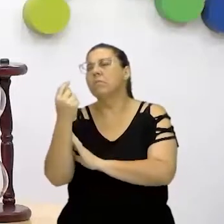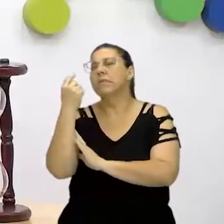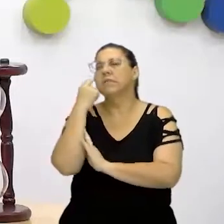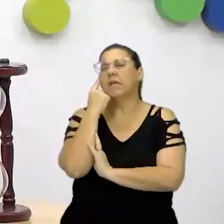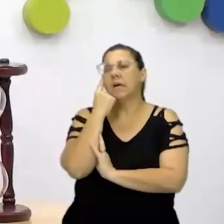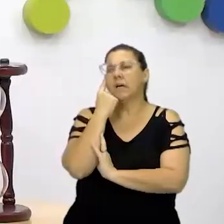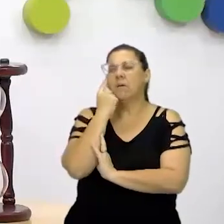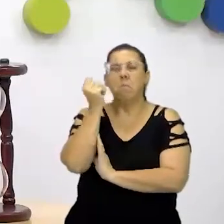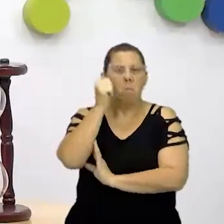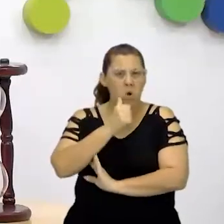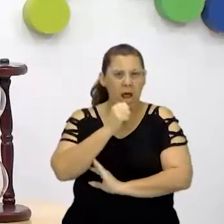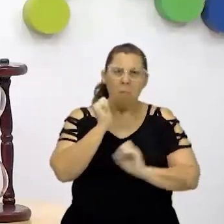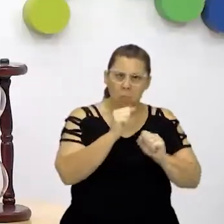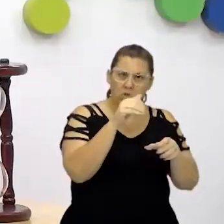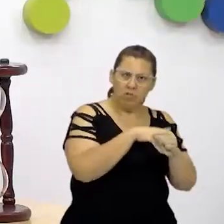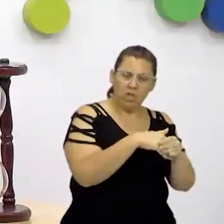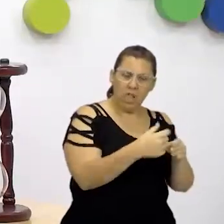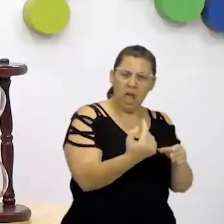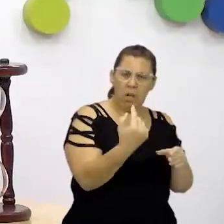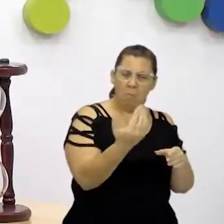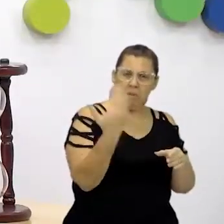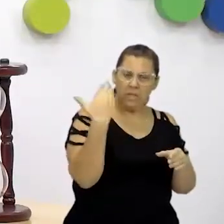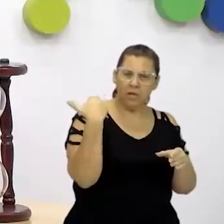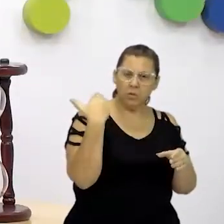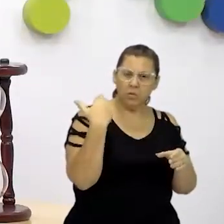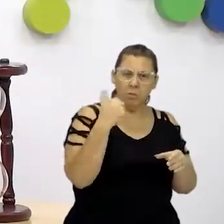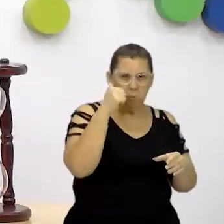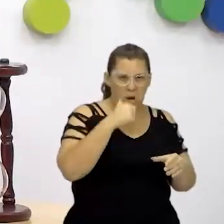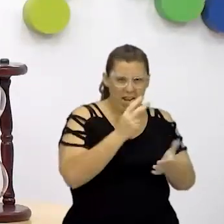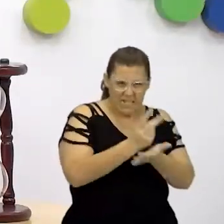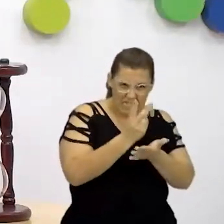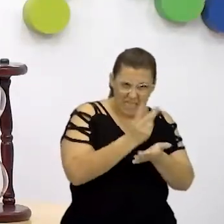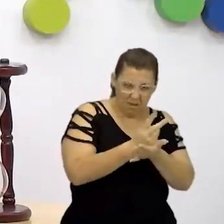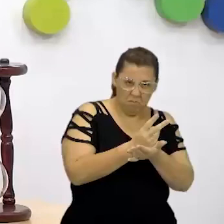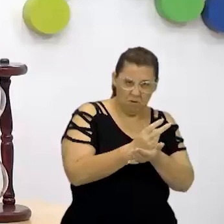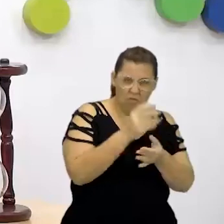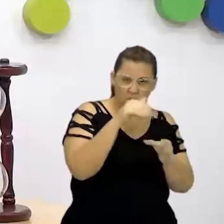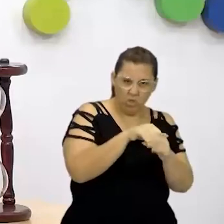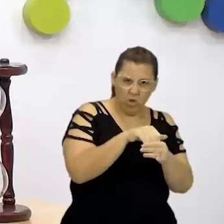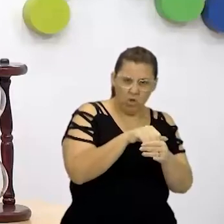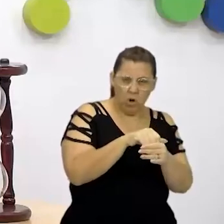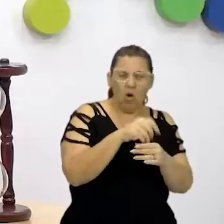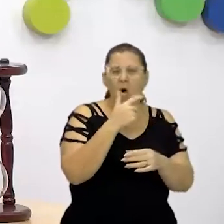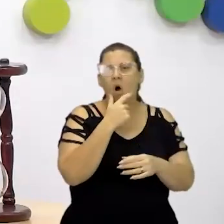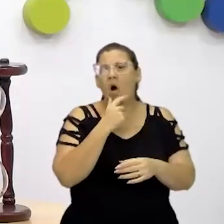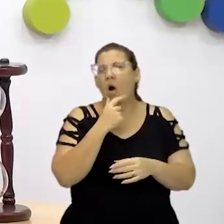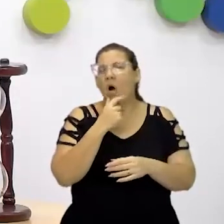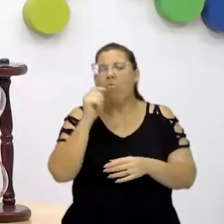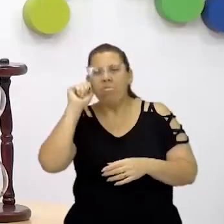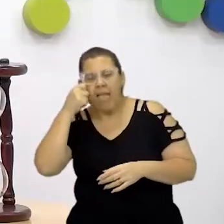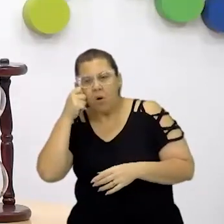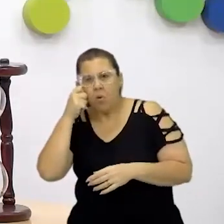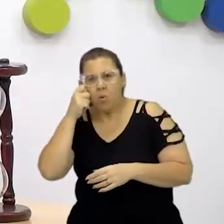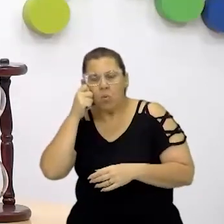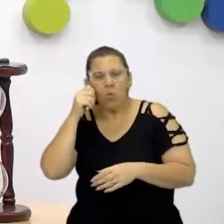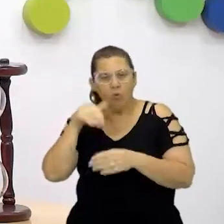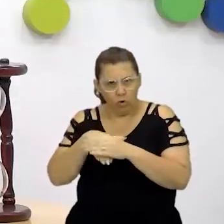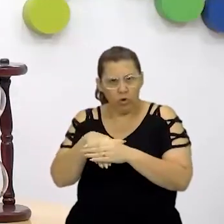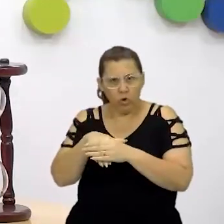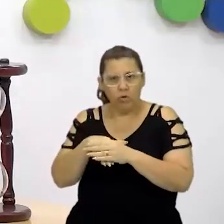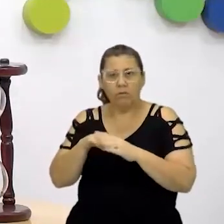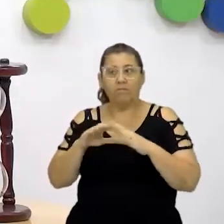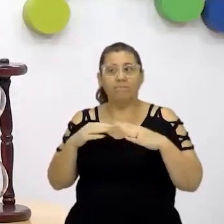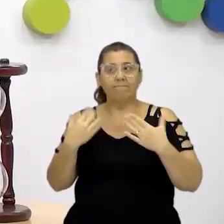As mulheres podiam votar? As mulheres sempre puderam votar? Os negros, eles sempre votaram? Então, são